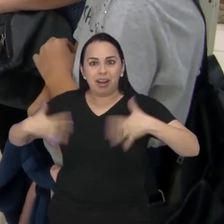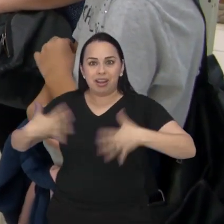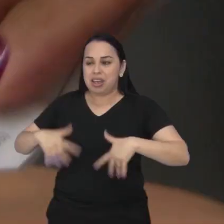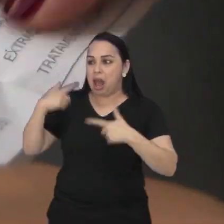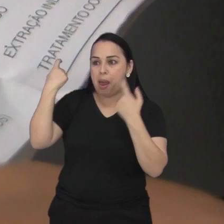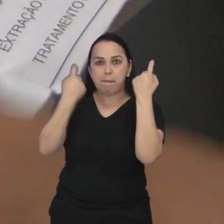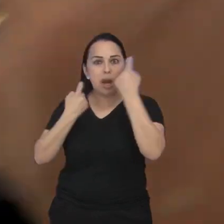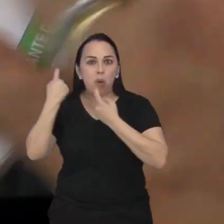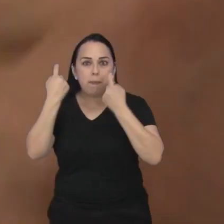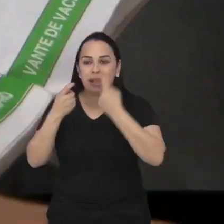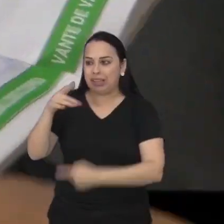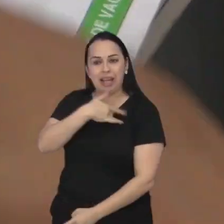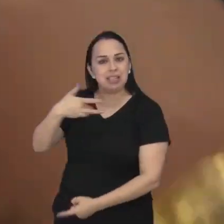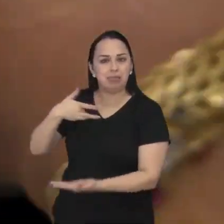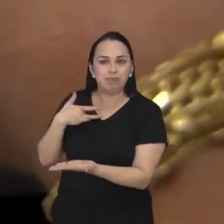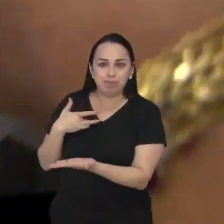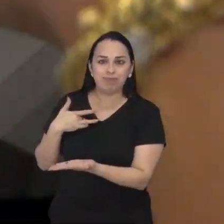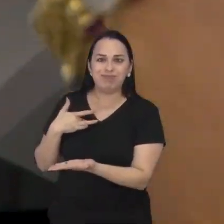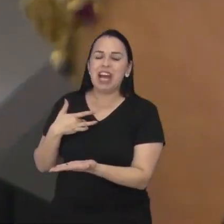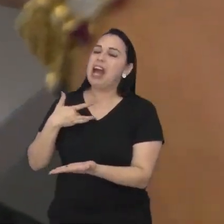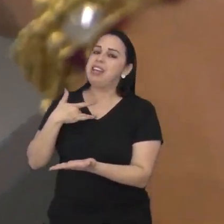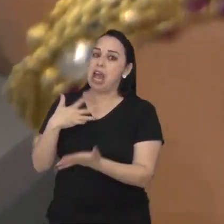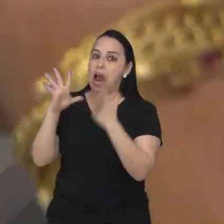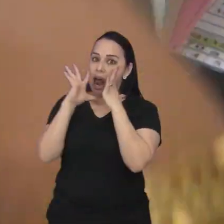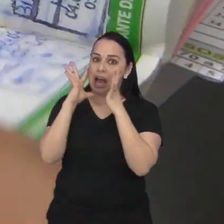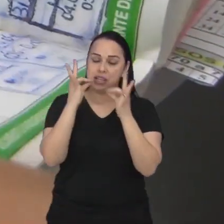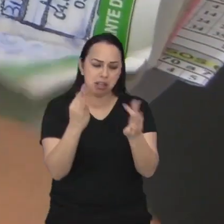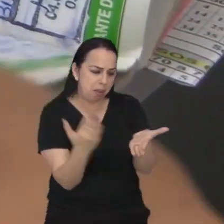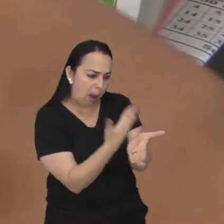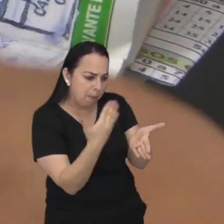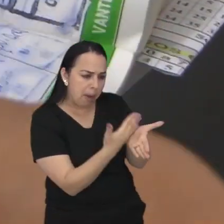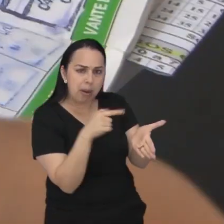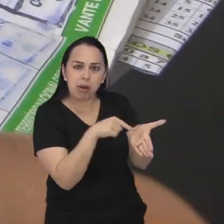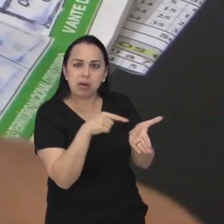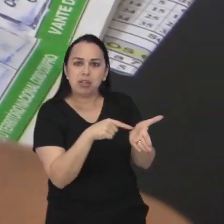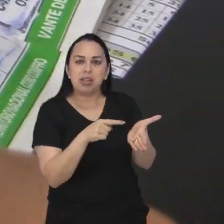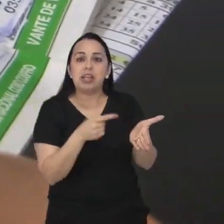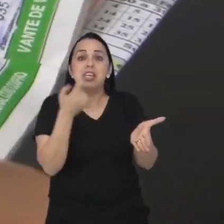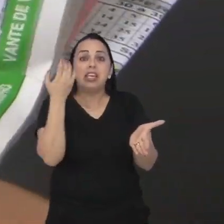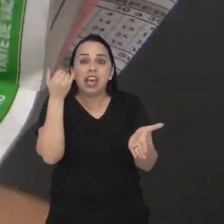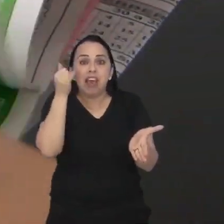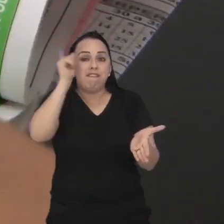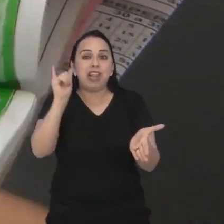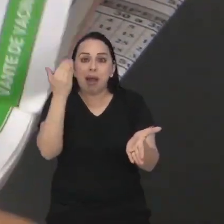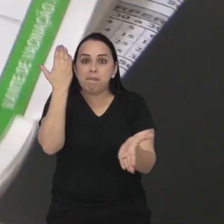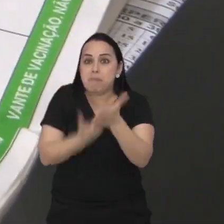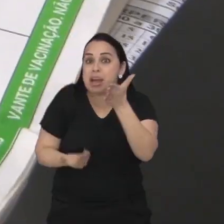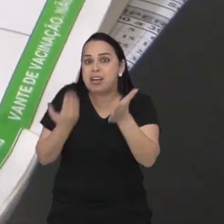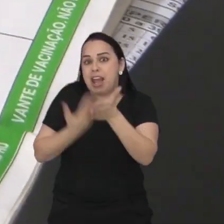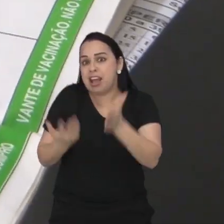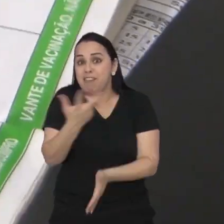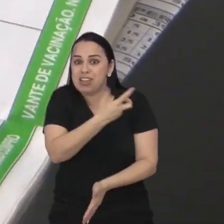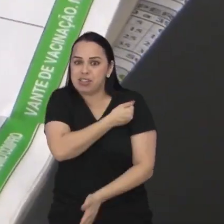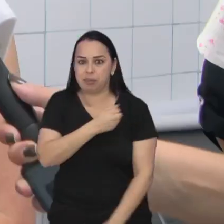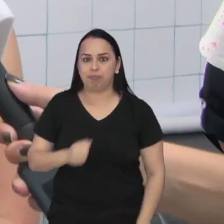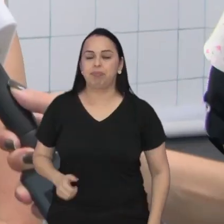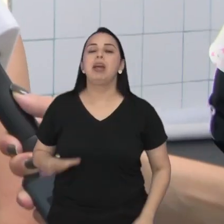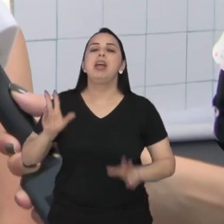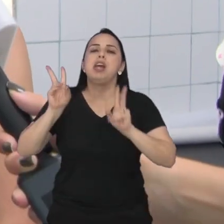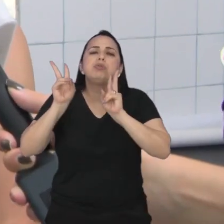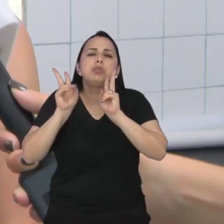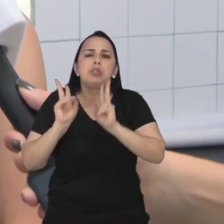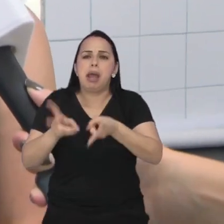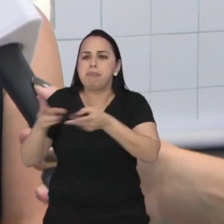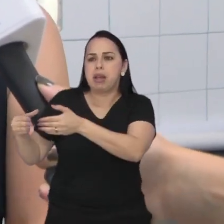Eliana preocupada com a saúde da filha ela fica atenta aos prazos para não perder nenhuma dose eu